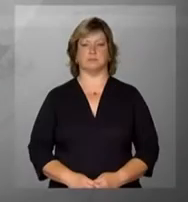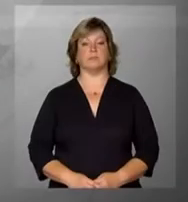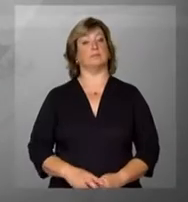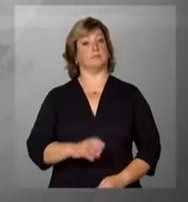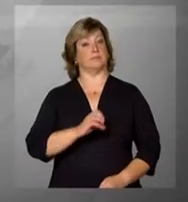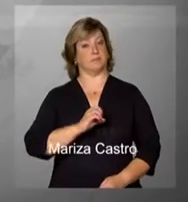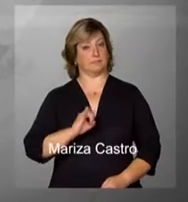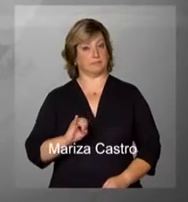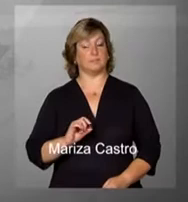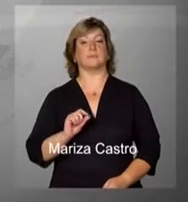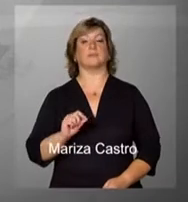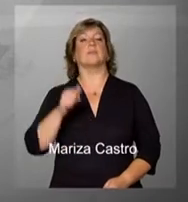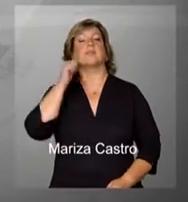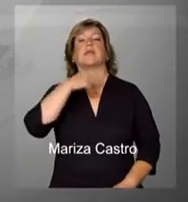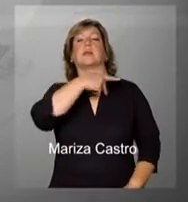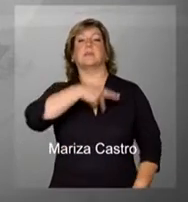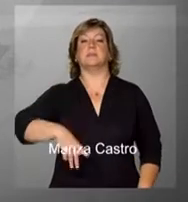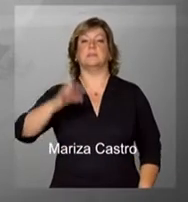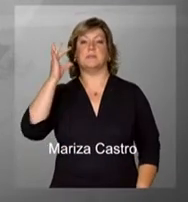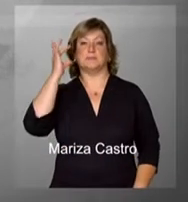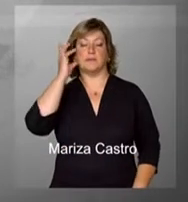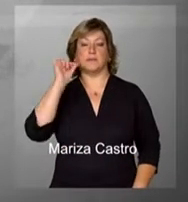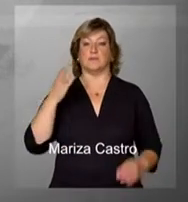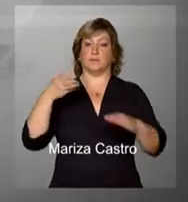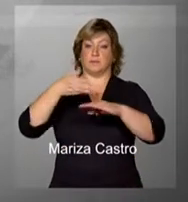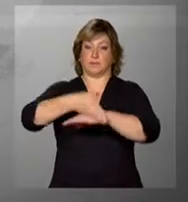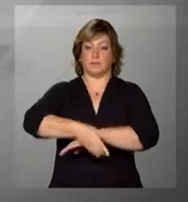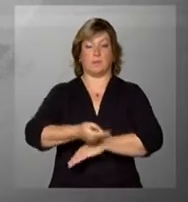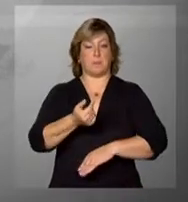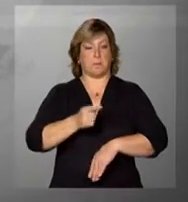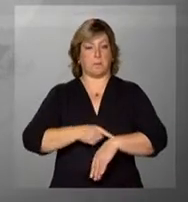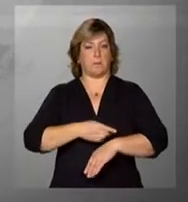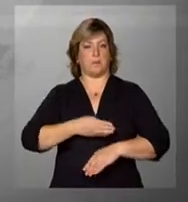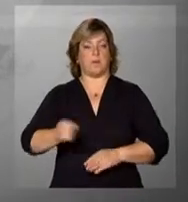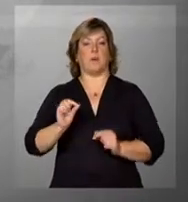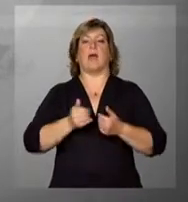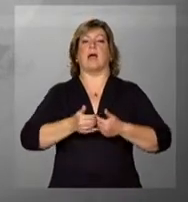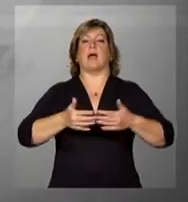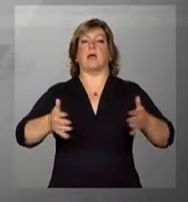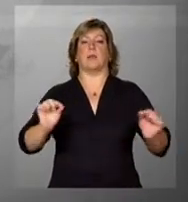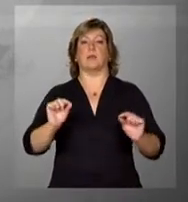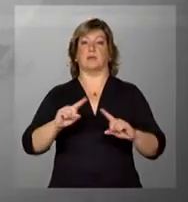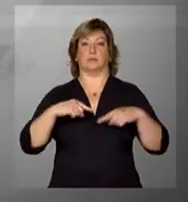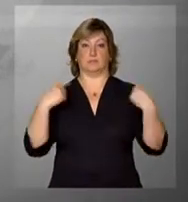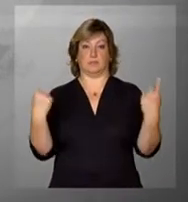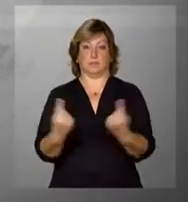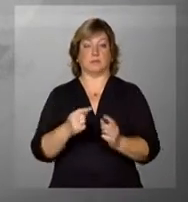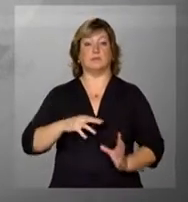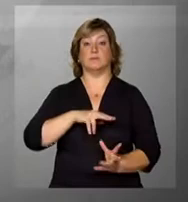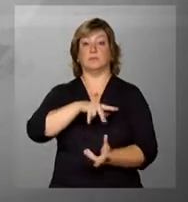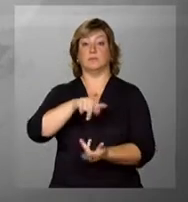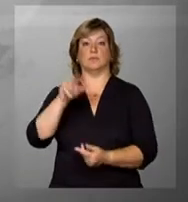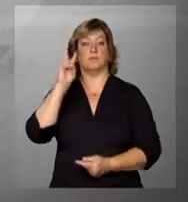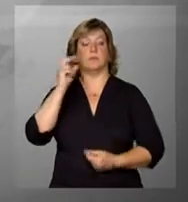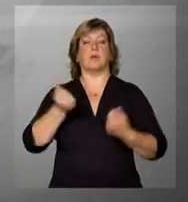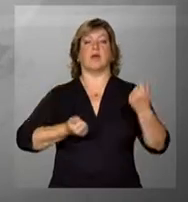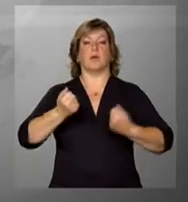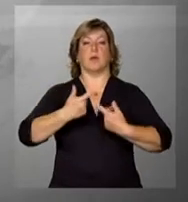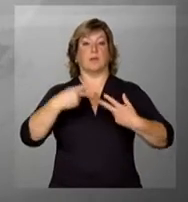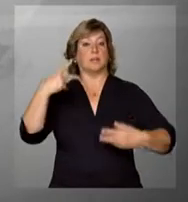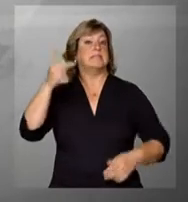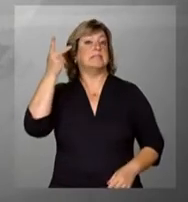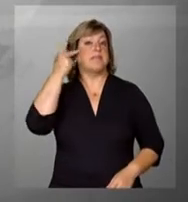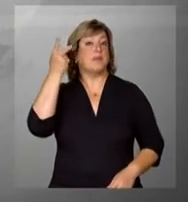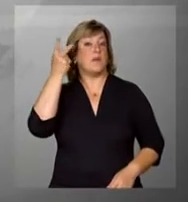Olá, a presidenta Dilma Rousseff participa daqui a pouco da abertura do Salão Internacional do Automóvel de São